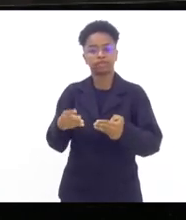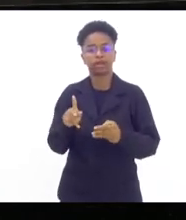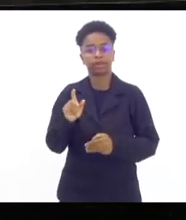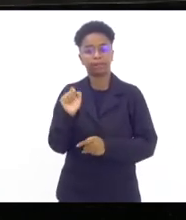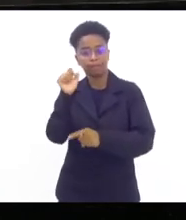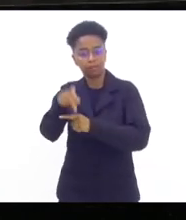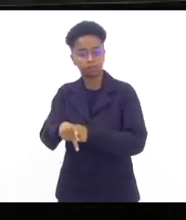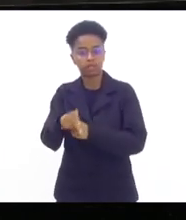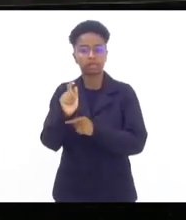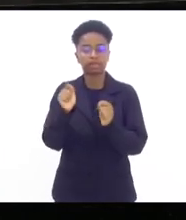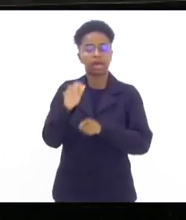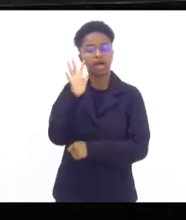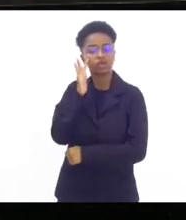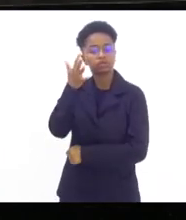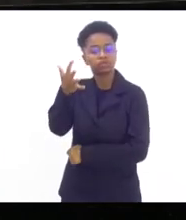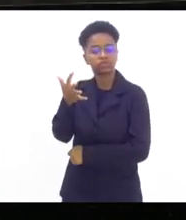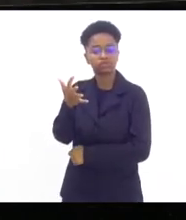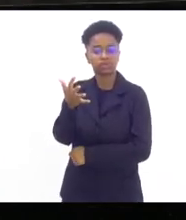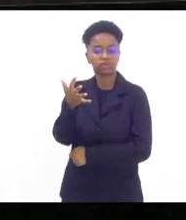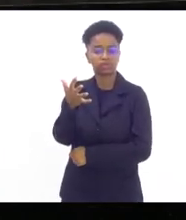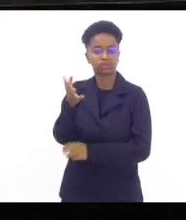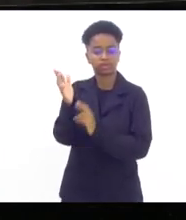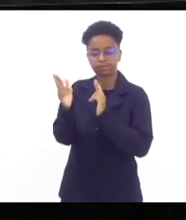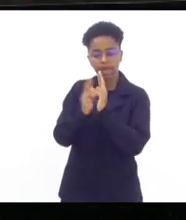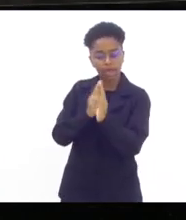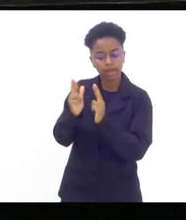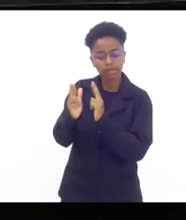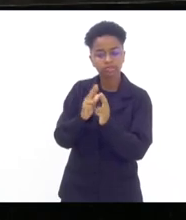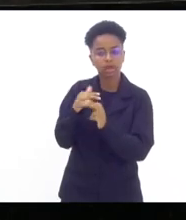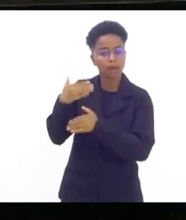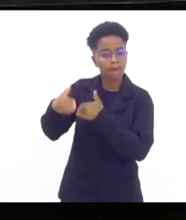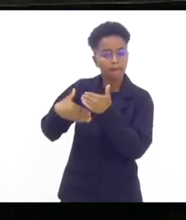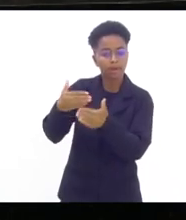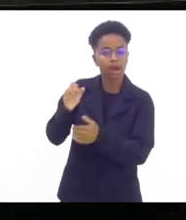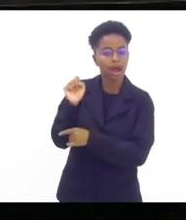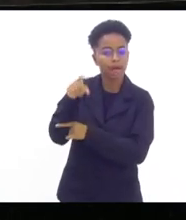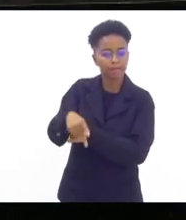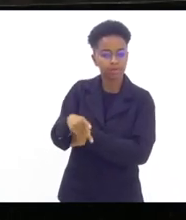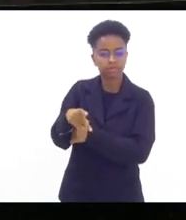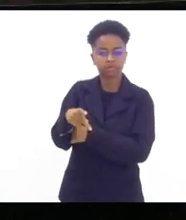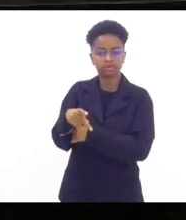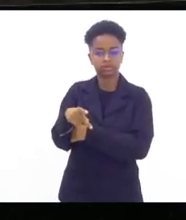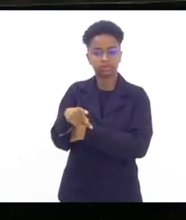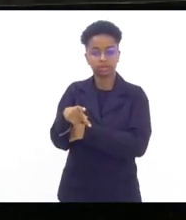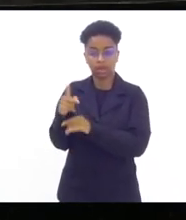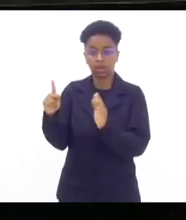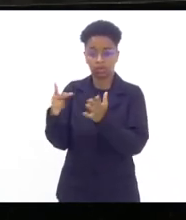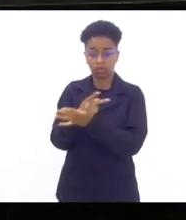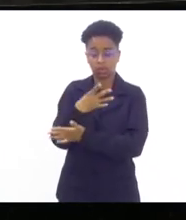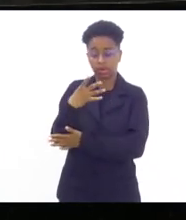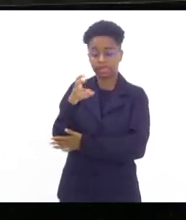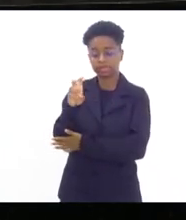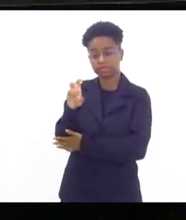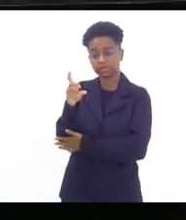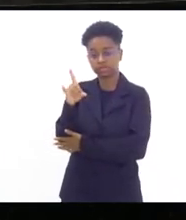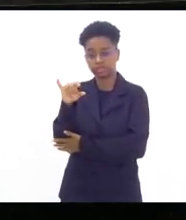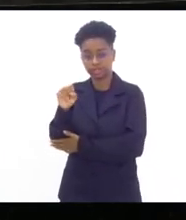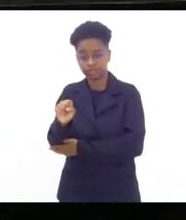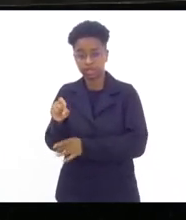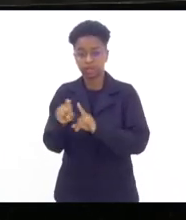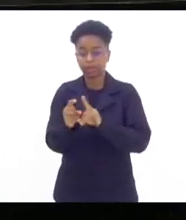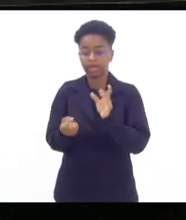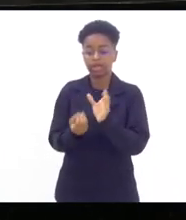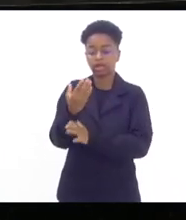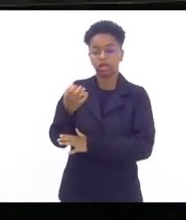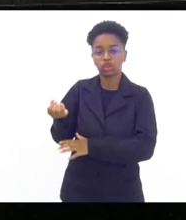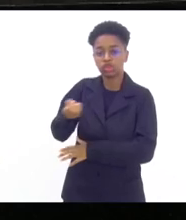solução do resultado do processo de aposentadoria se dê em 45 dias a criação de